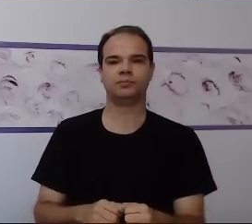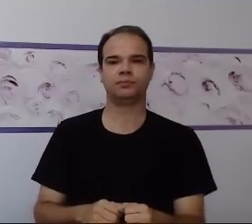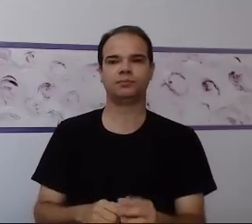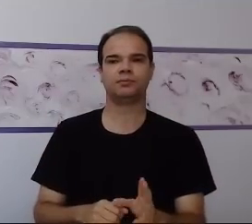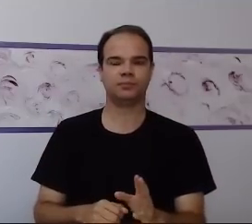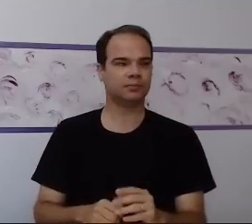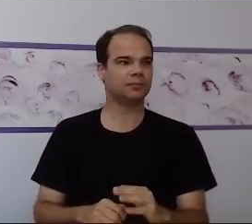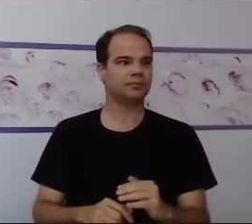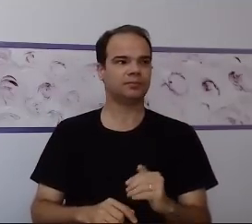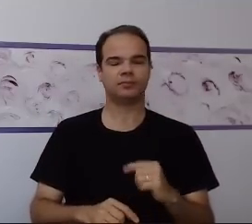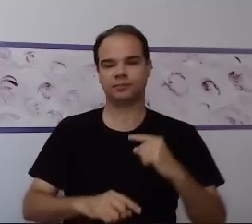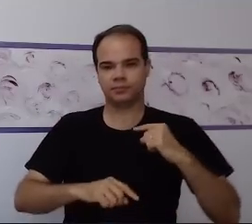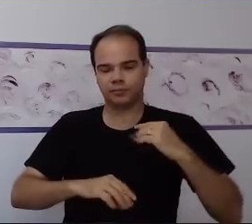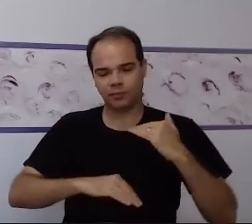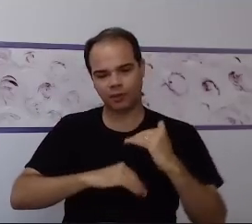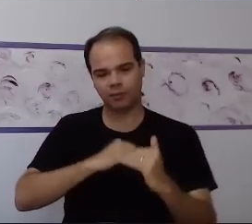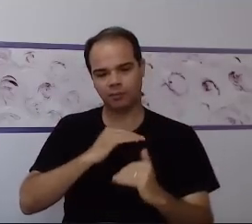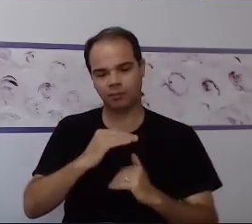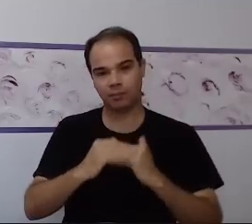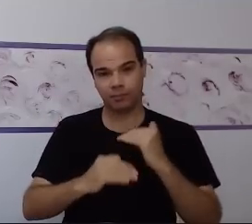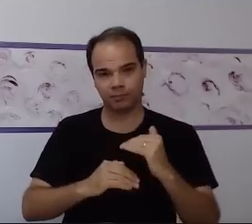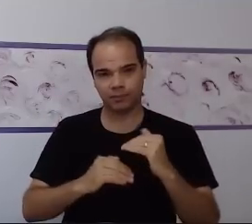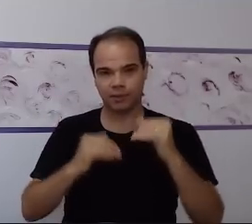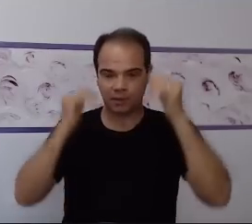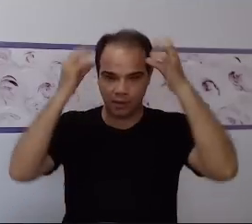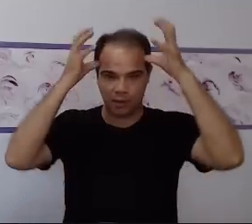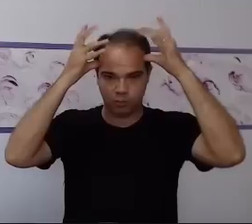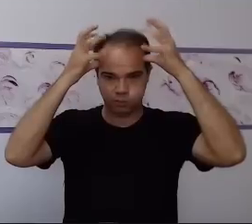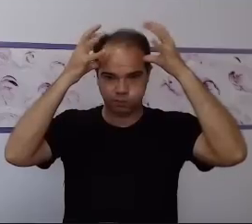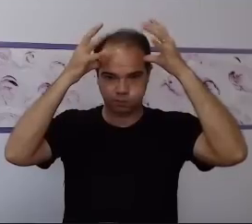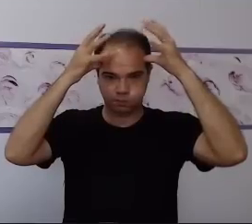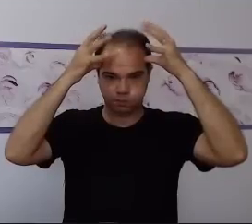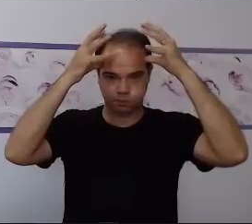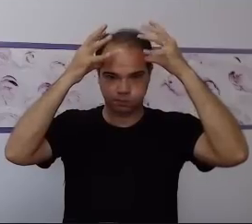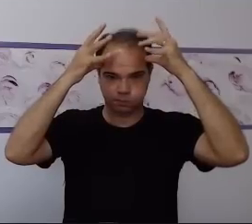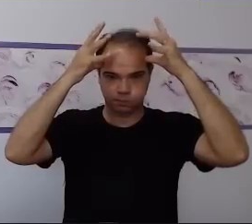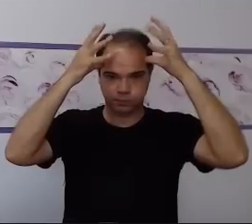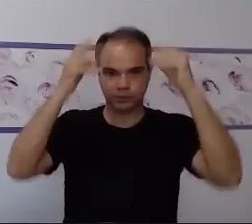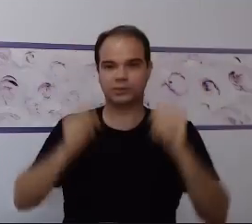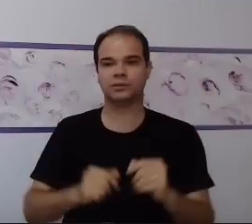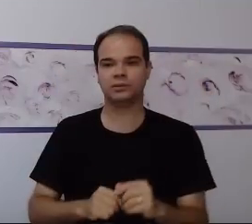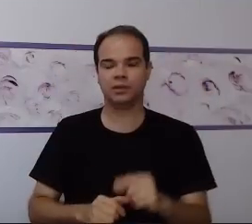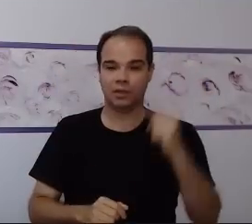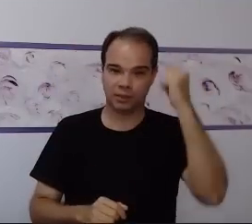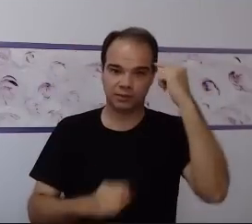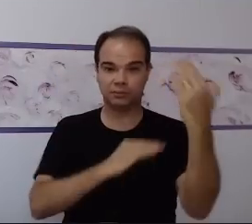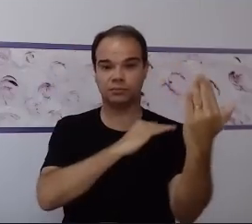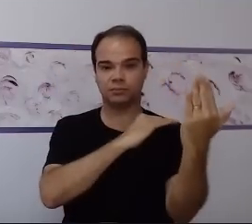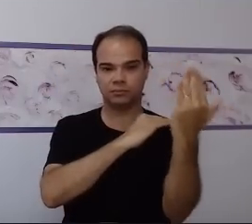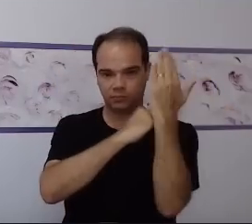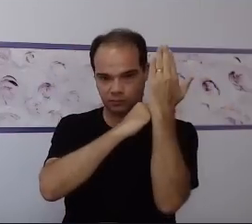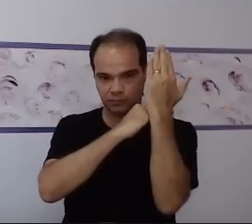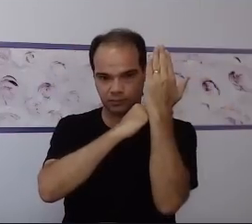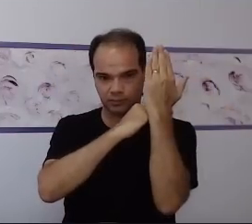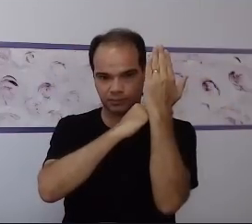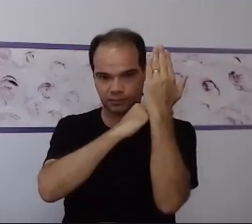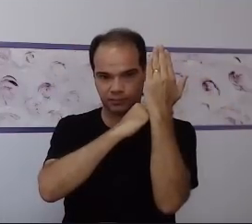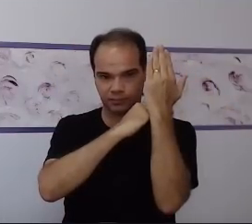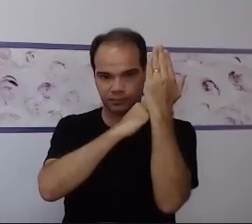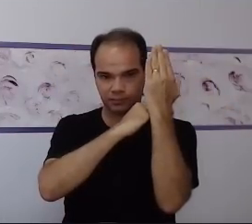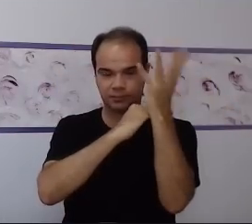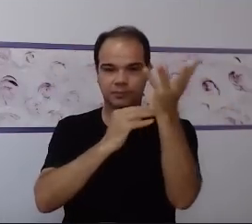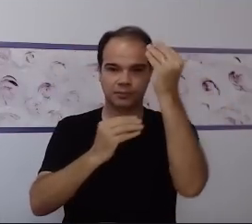nessas redes neuronais você tiver situações que favoreçam, você vai